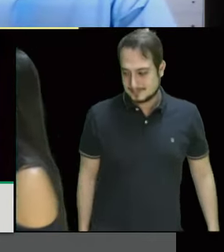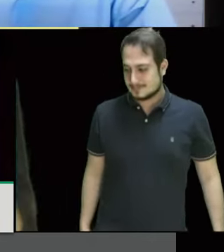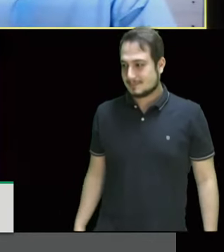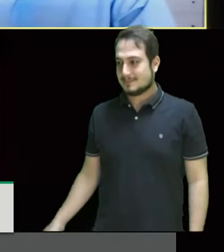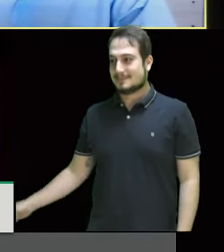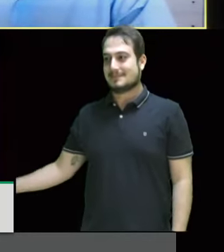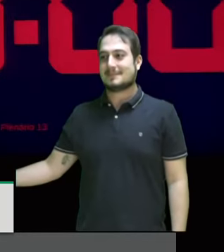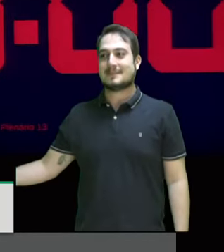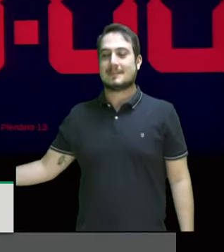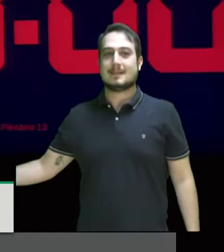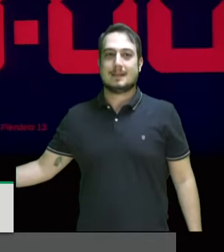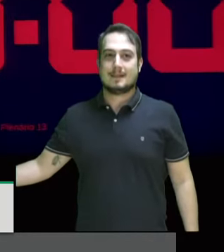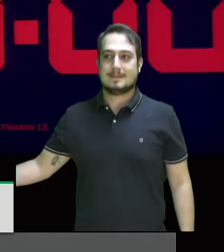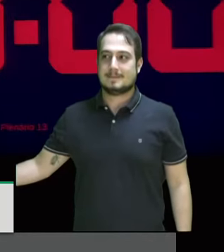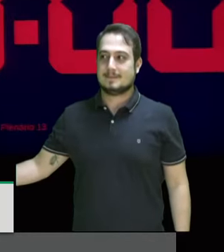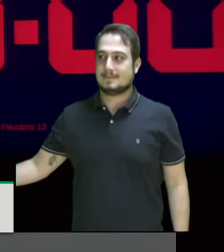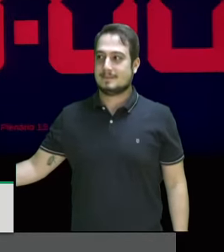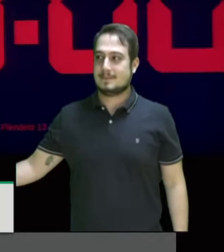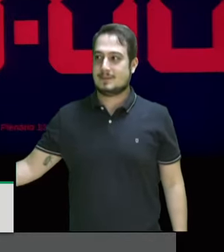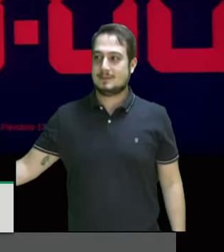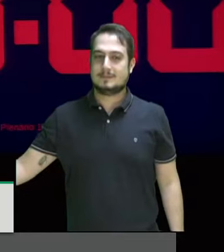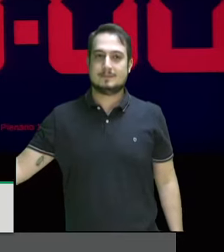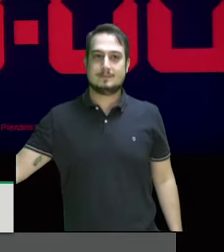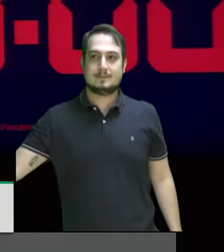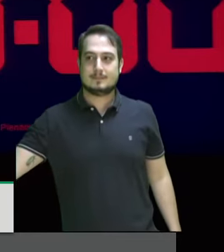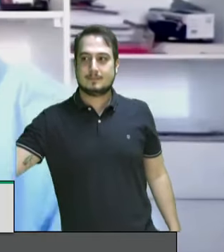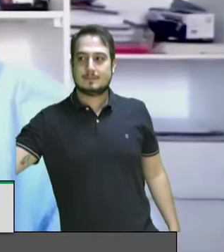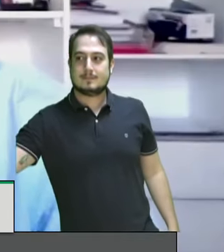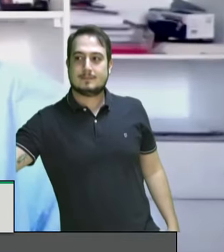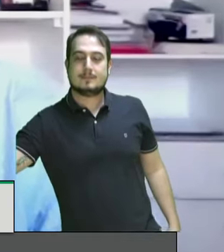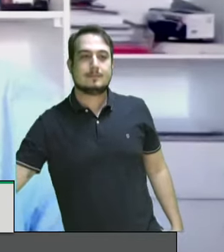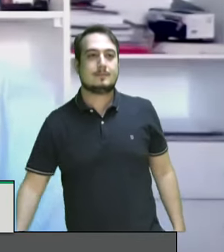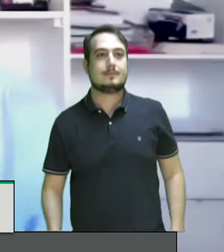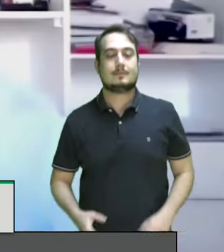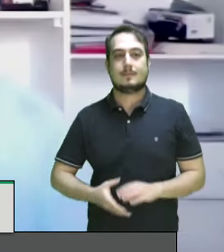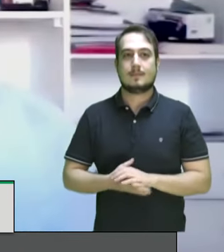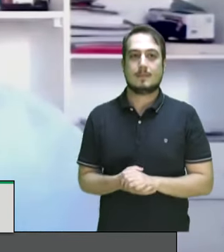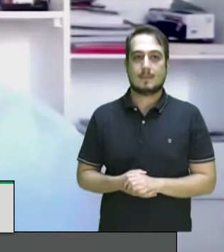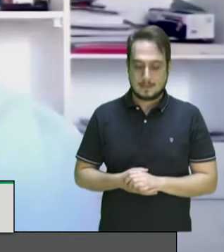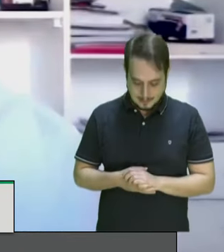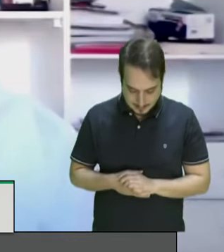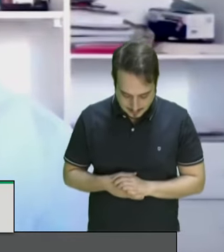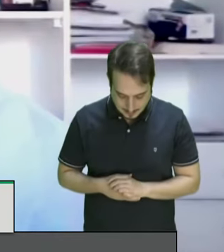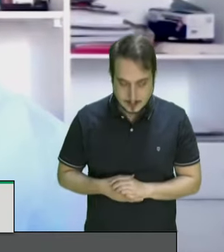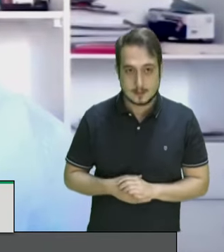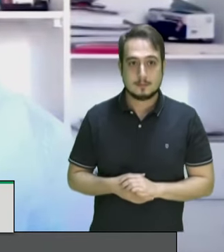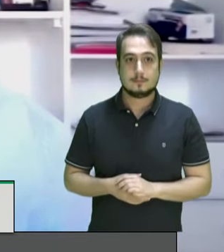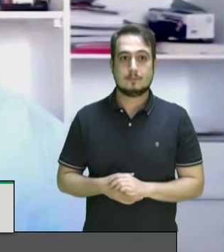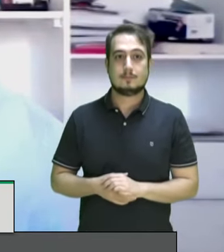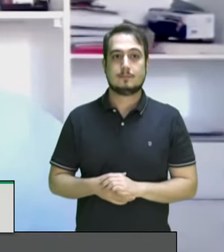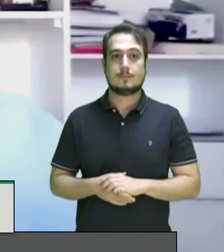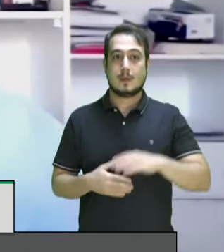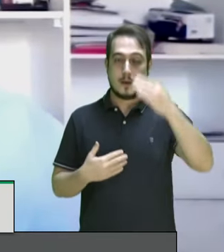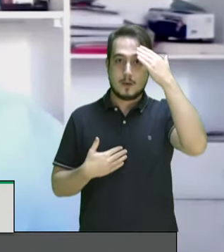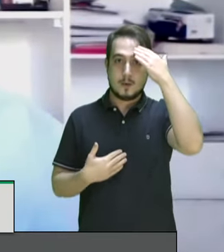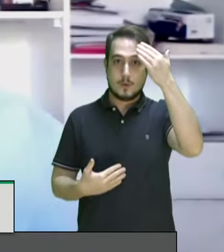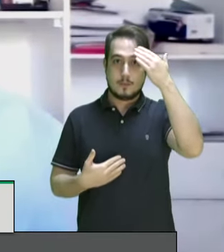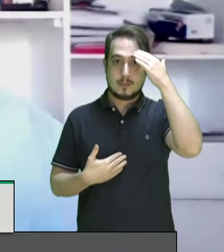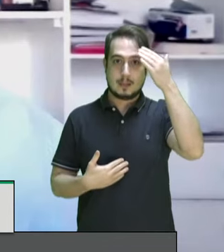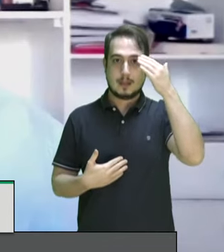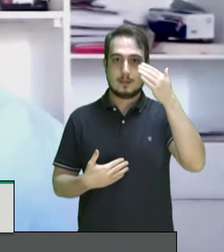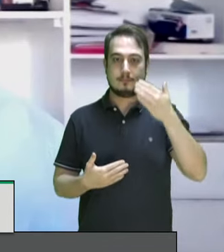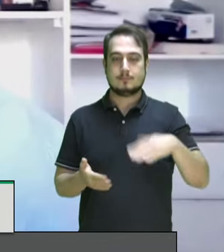Ok, obrigado. Muito obrigado ao senhor Cleifson Dias, que conclui aqui a fala dos expositores.